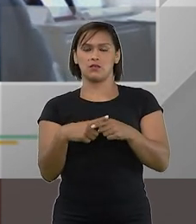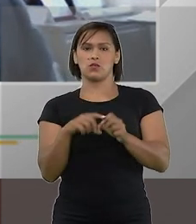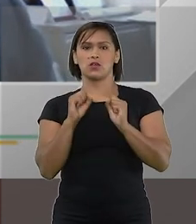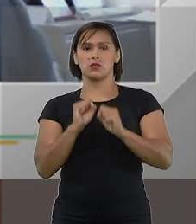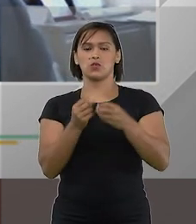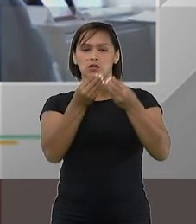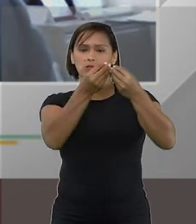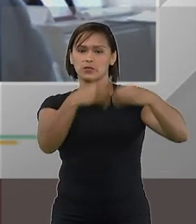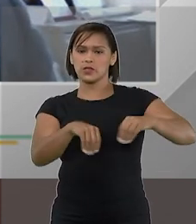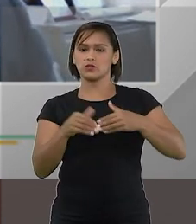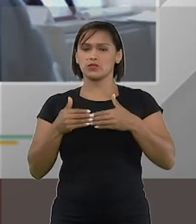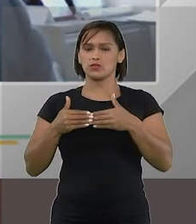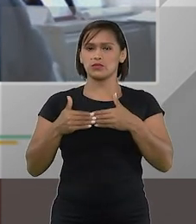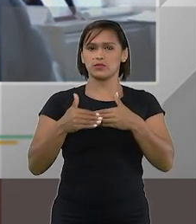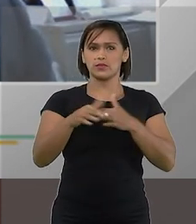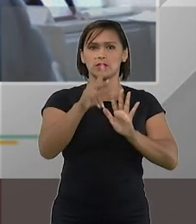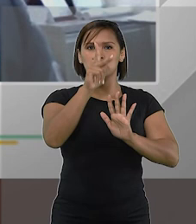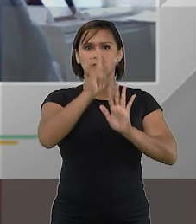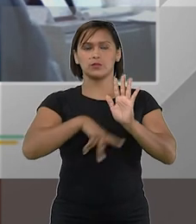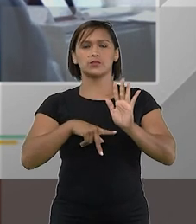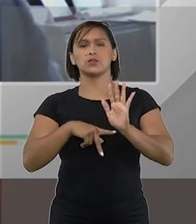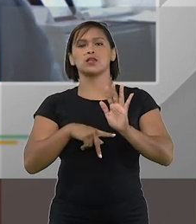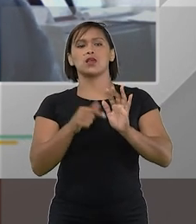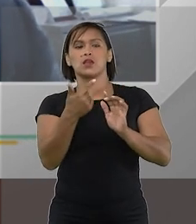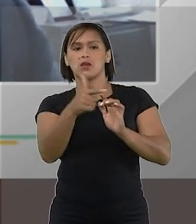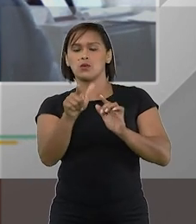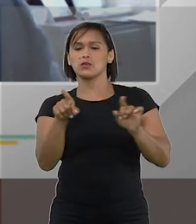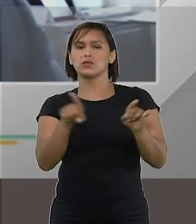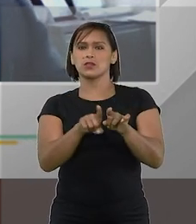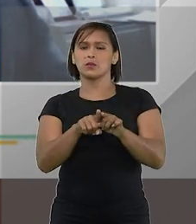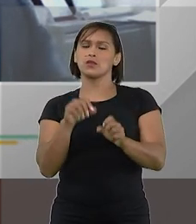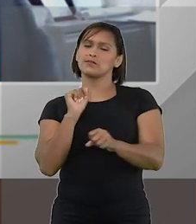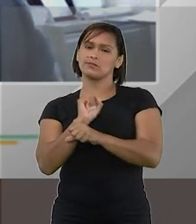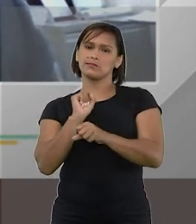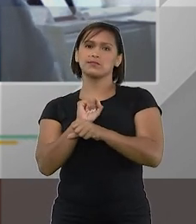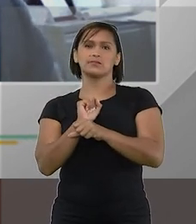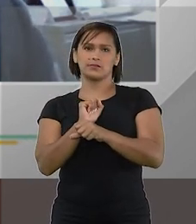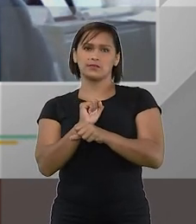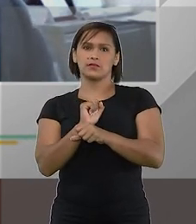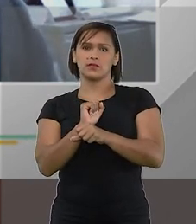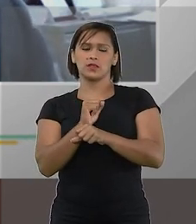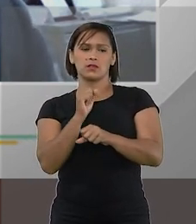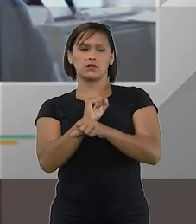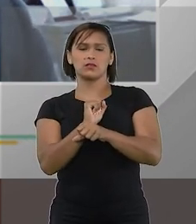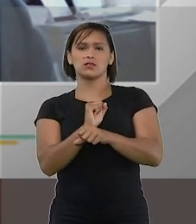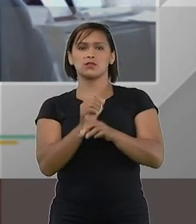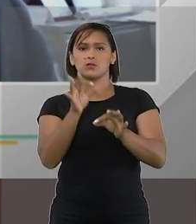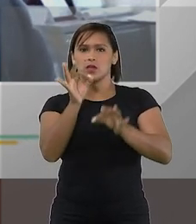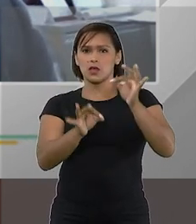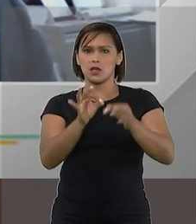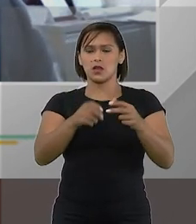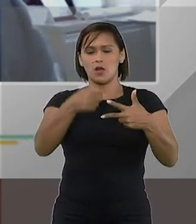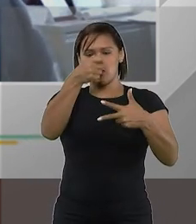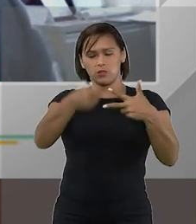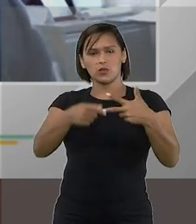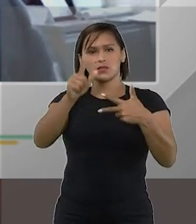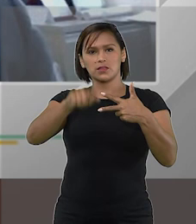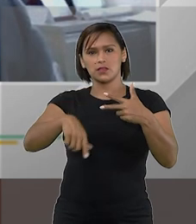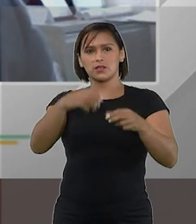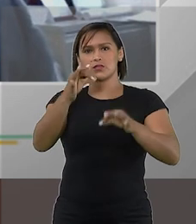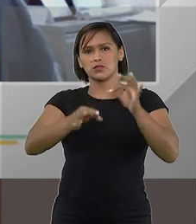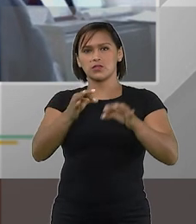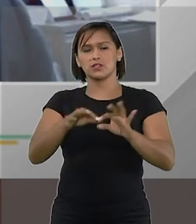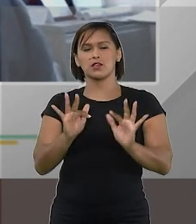isso poderia prejudicar o andamento do projeto e por outro lado vamos aguardar o poder judiciário e a última